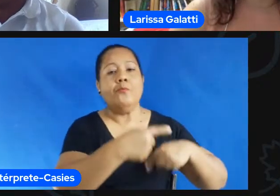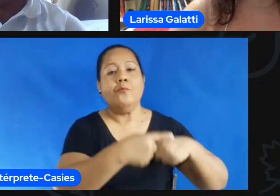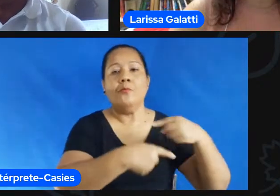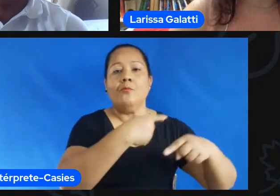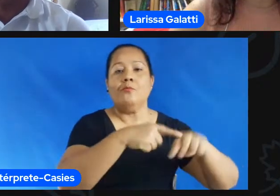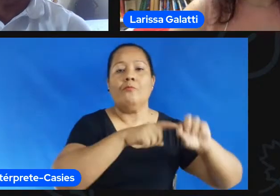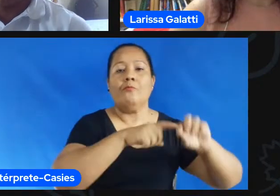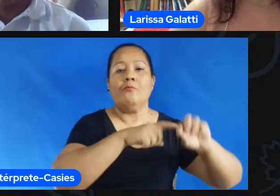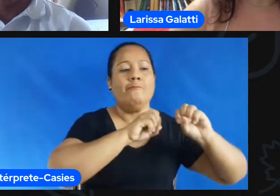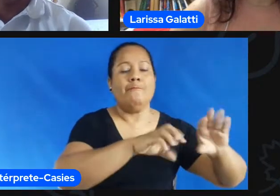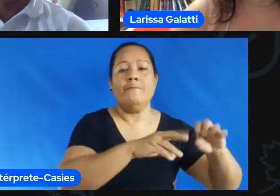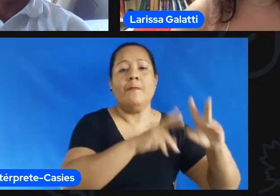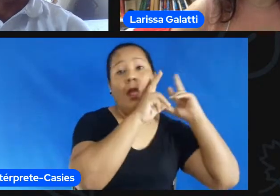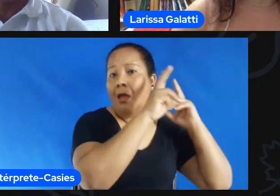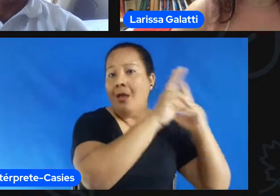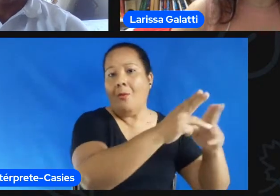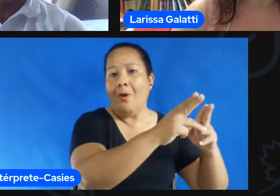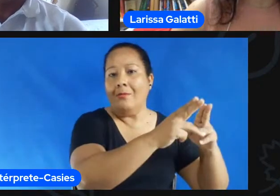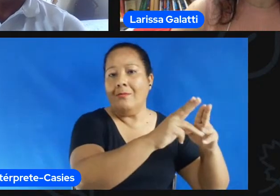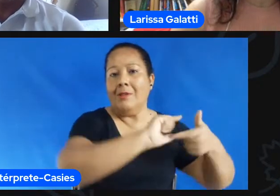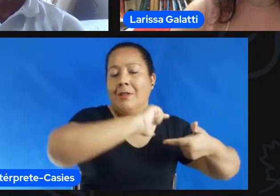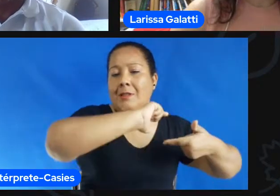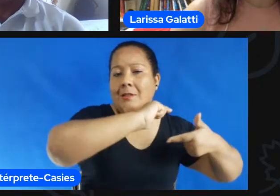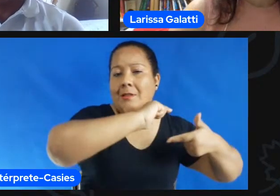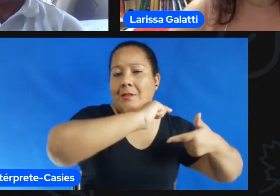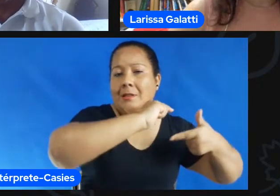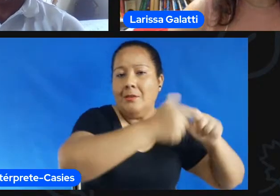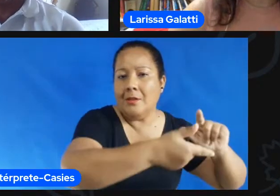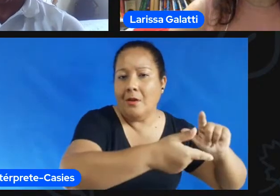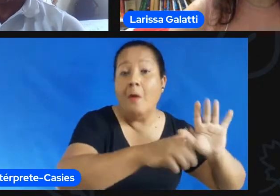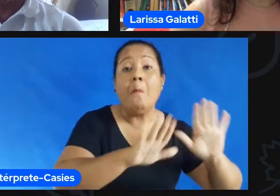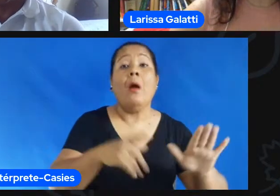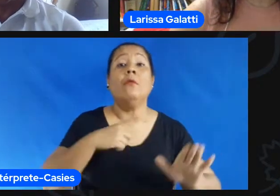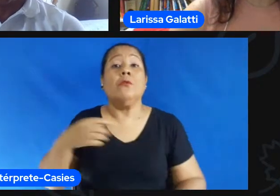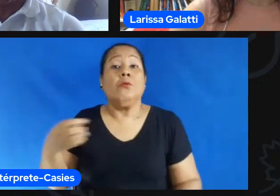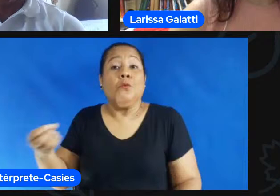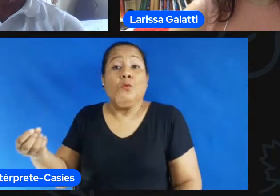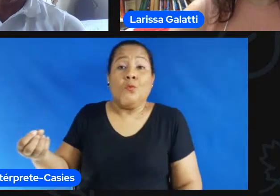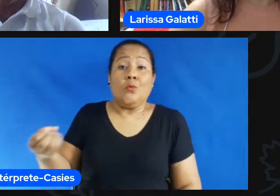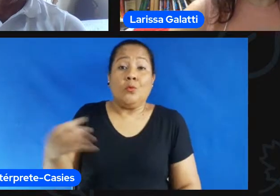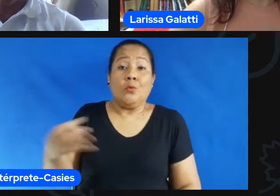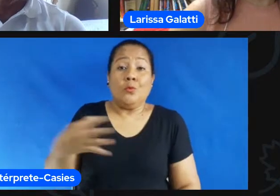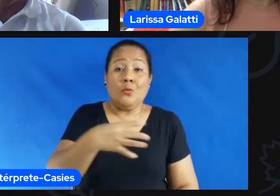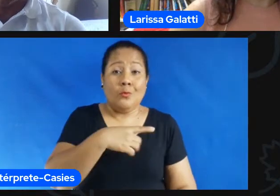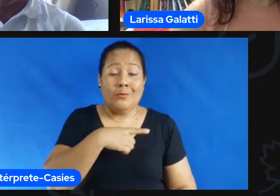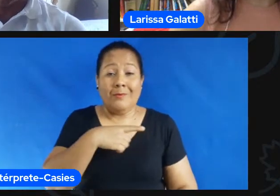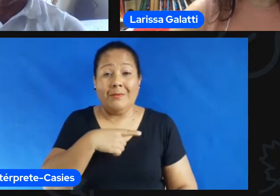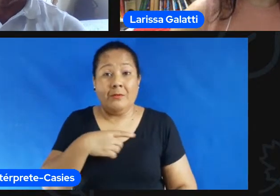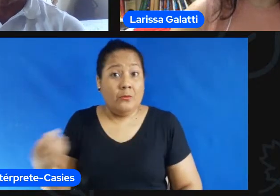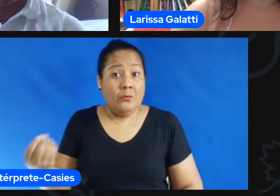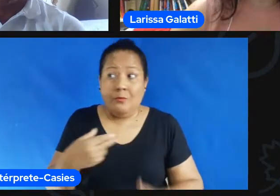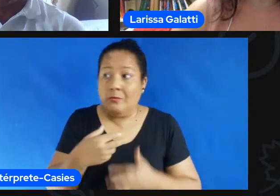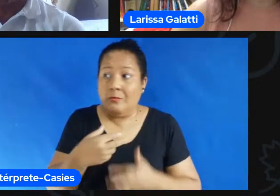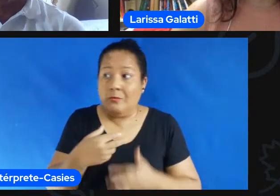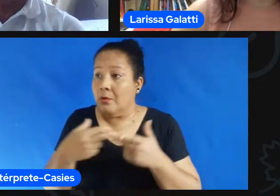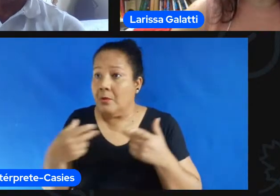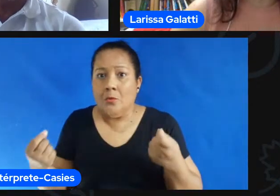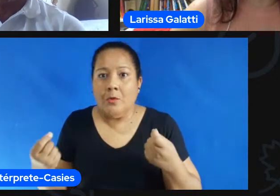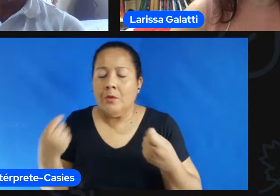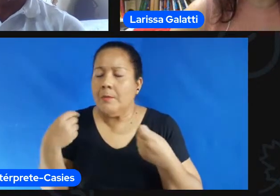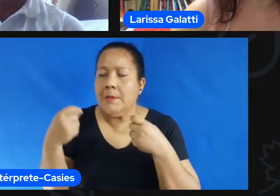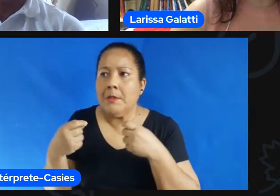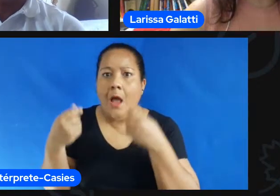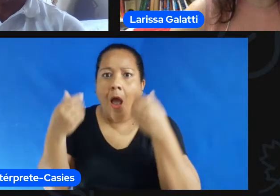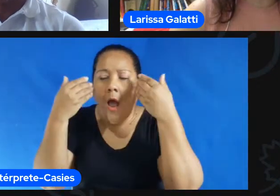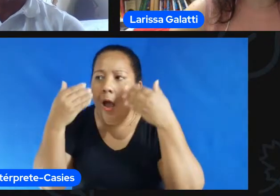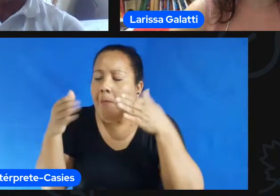alternativa né e a gente precisa conhecer né e principalmente a gente olhar pra qual modalidade ou não